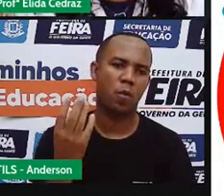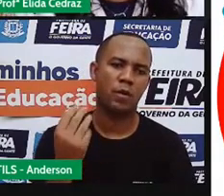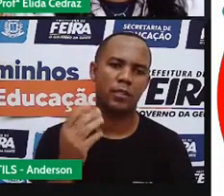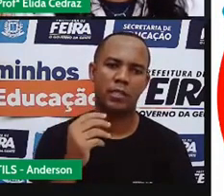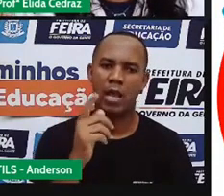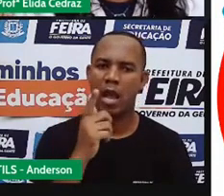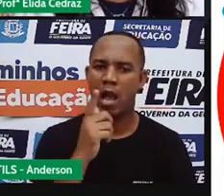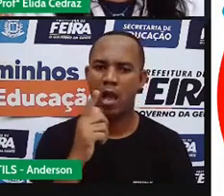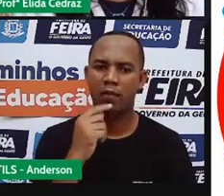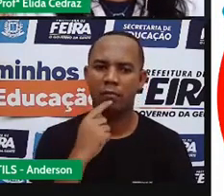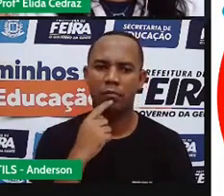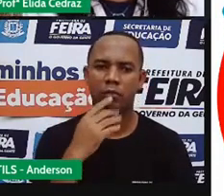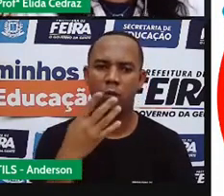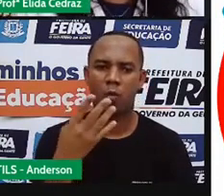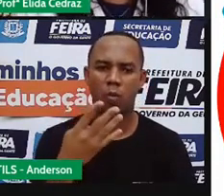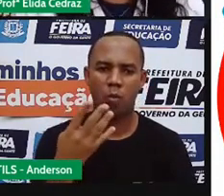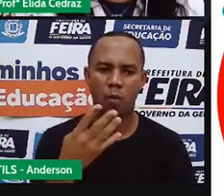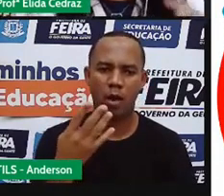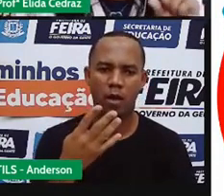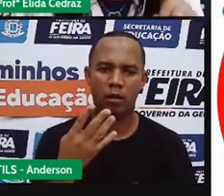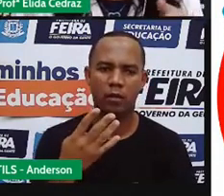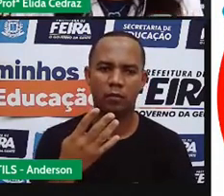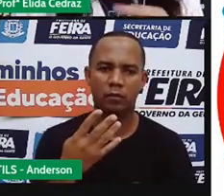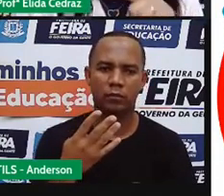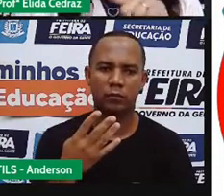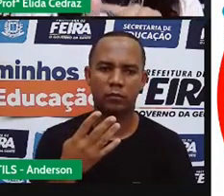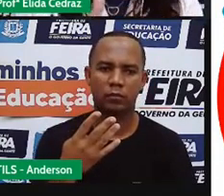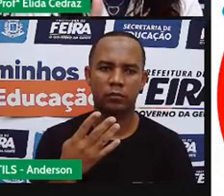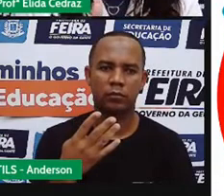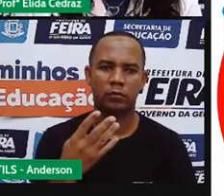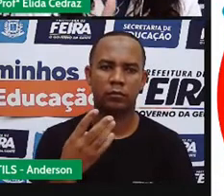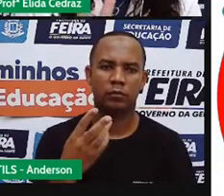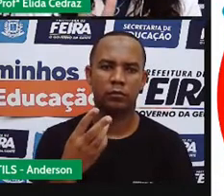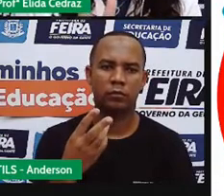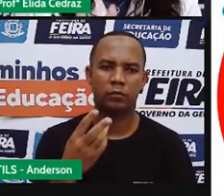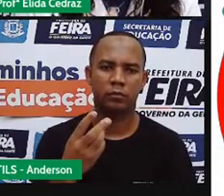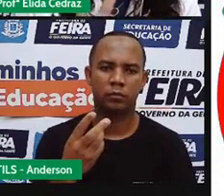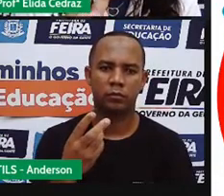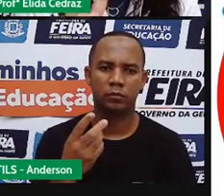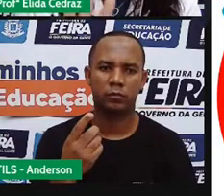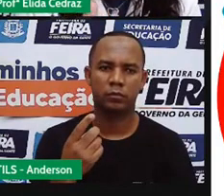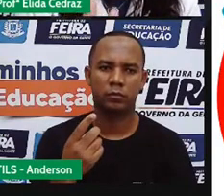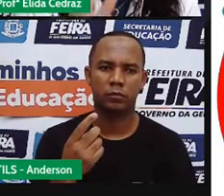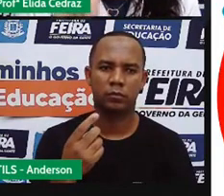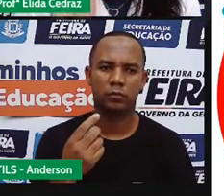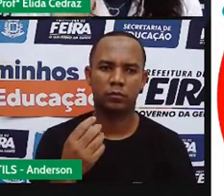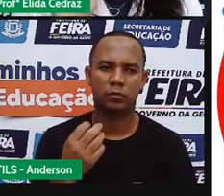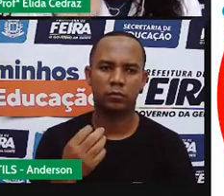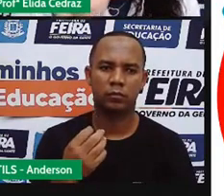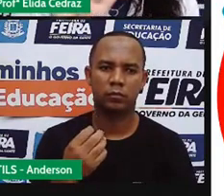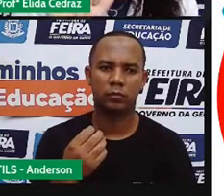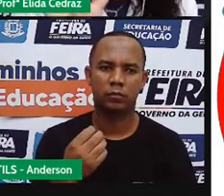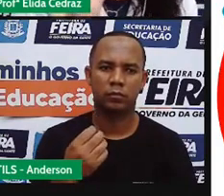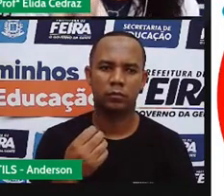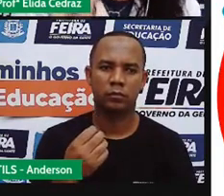água. O de quatro, vamos ver? Nove, dez, onze, doze.